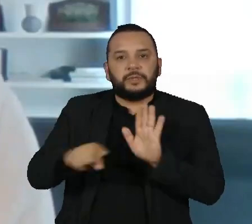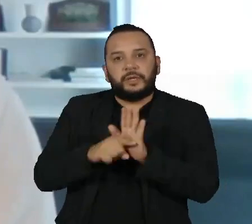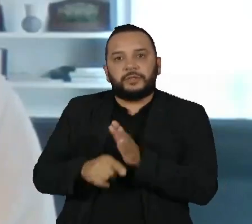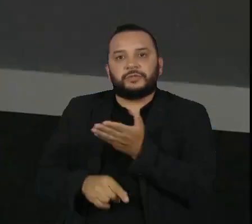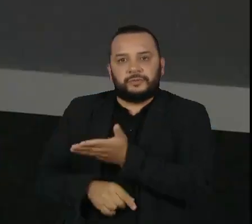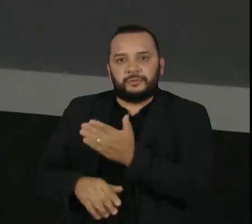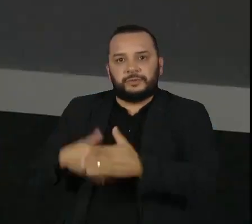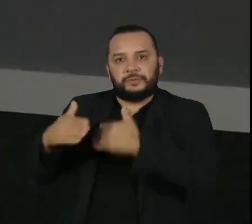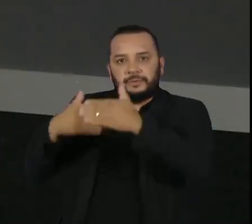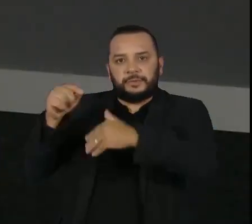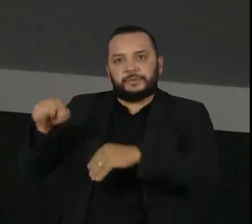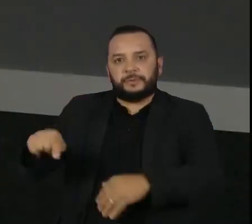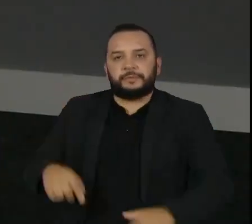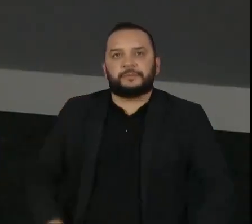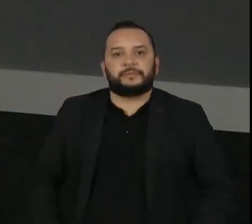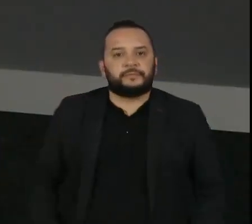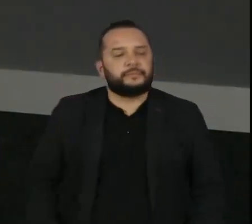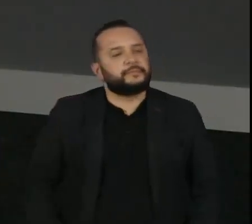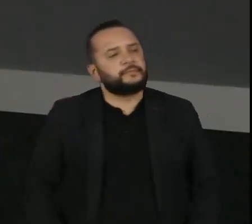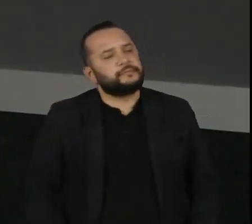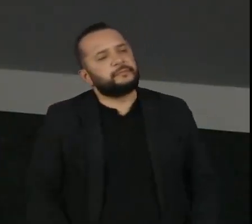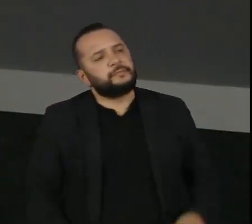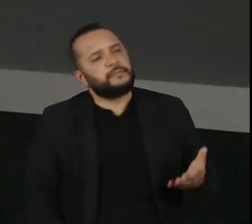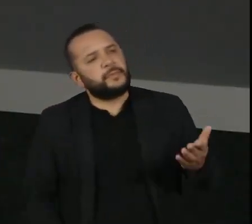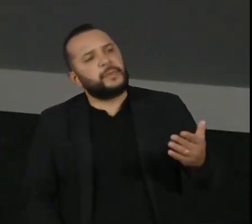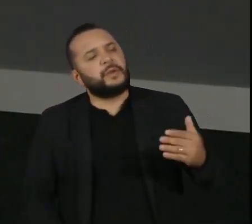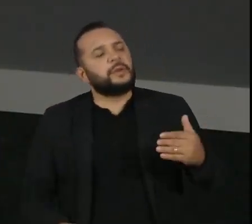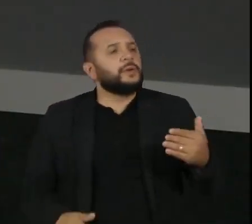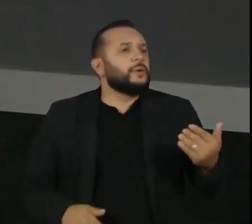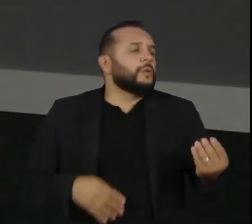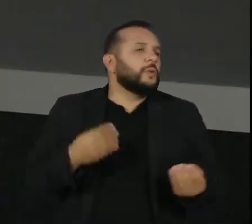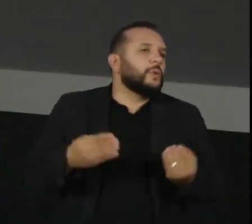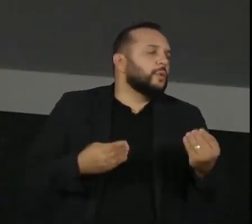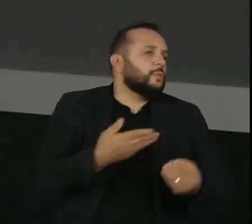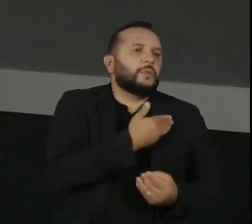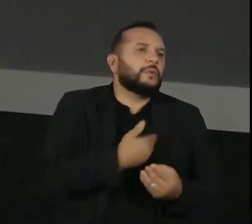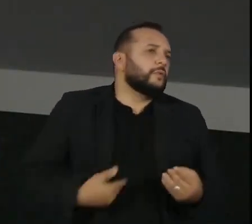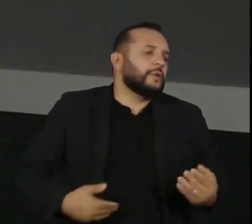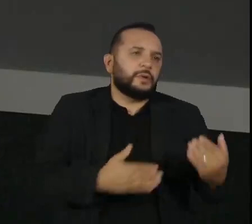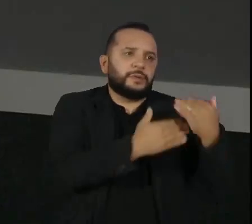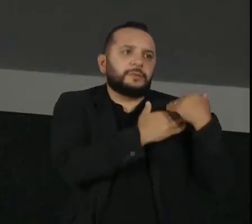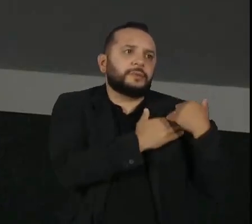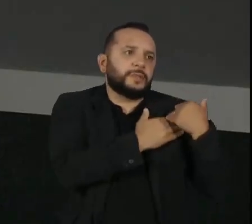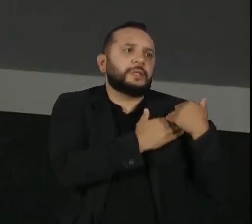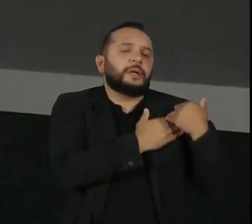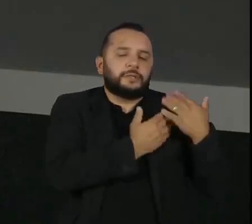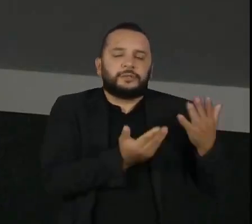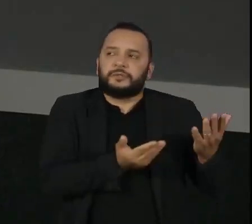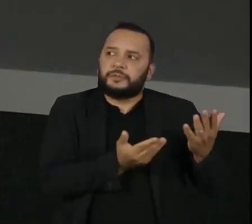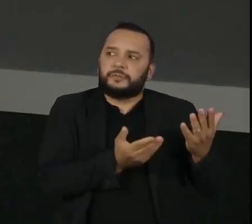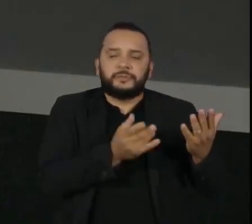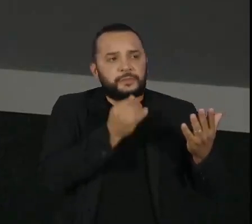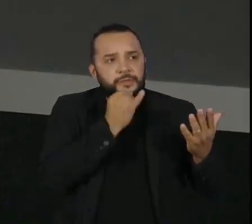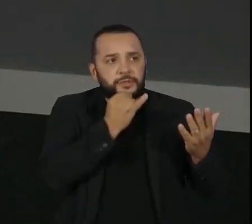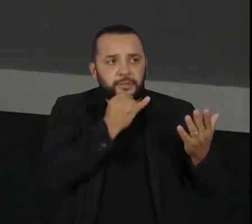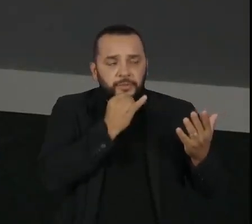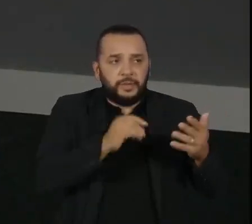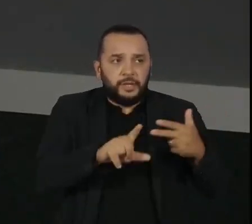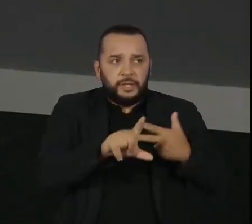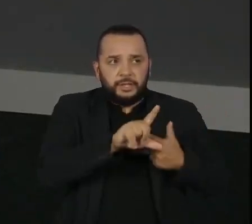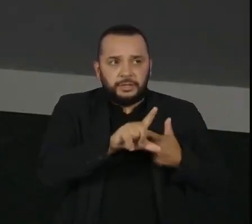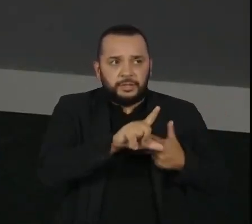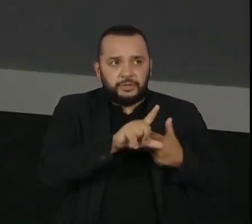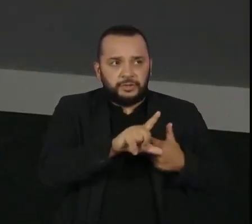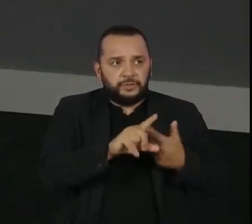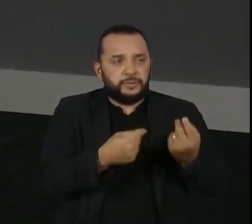desenvolvimento. João, qual é a responsabilidade do poder público, em particular, por exemplo, né? O poder legislativo